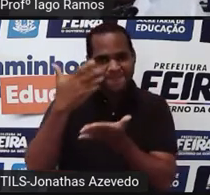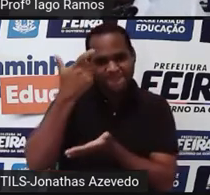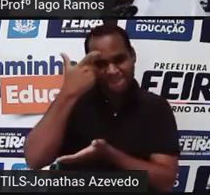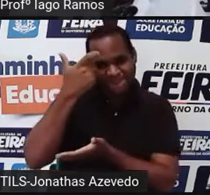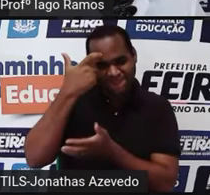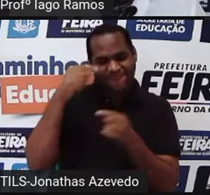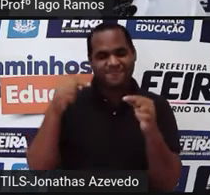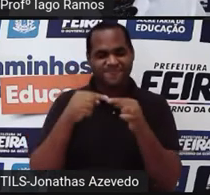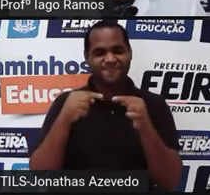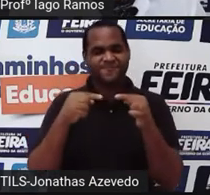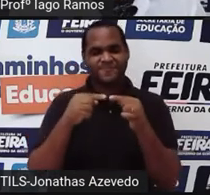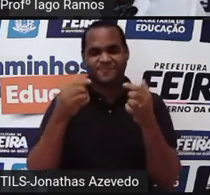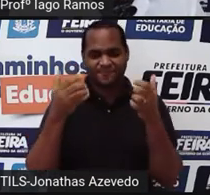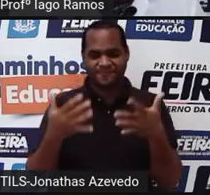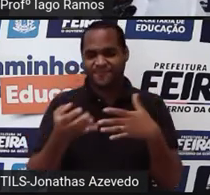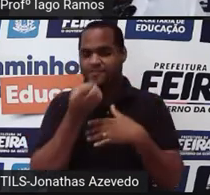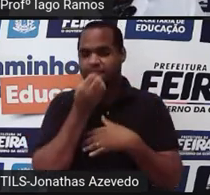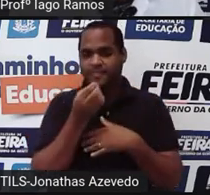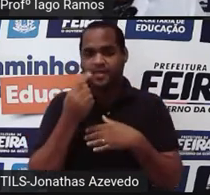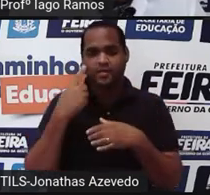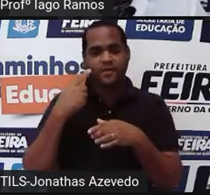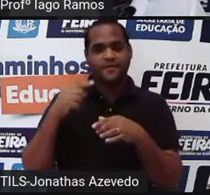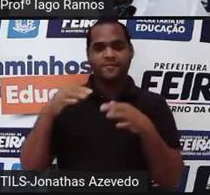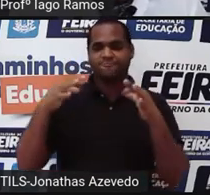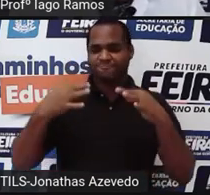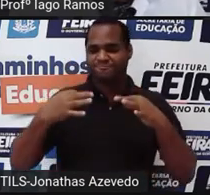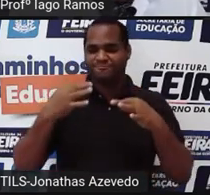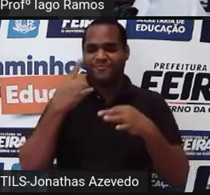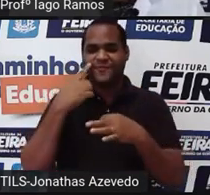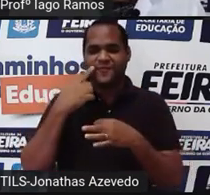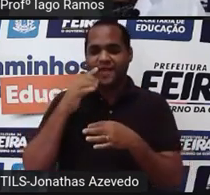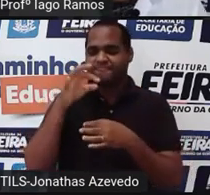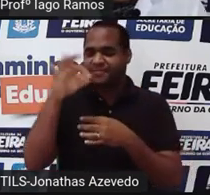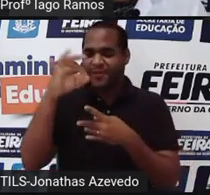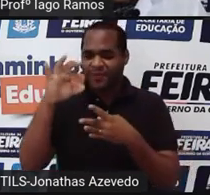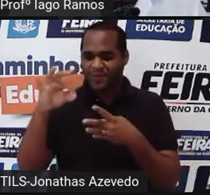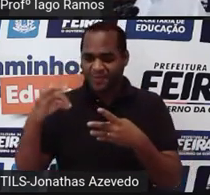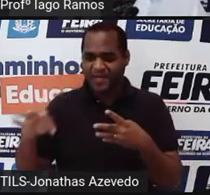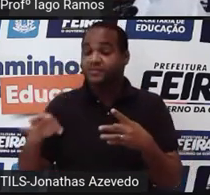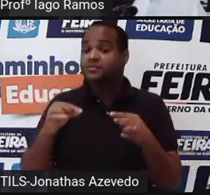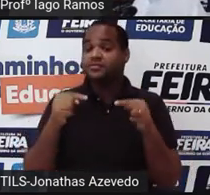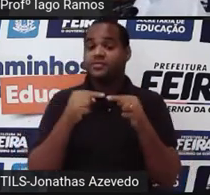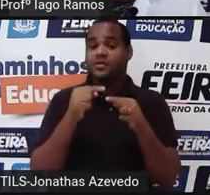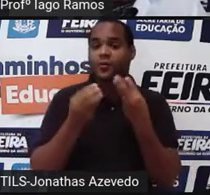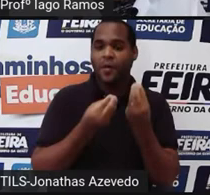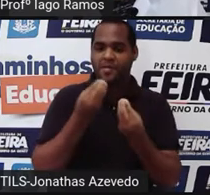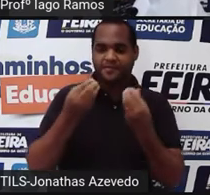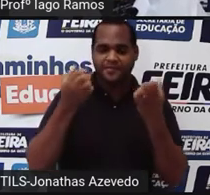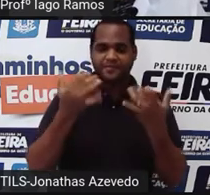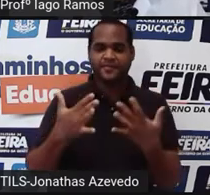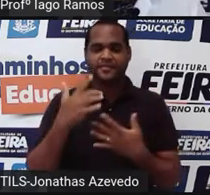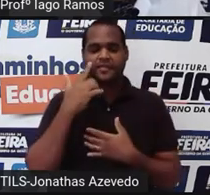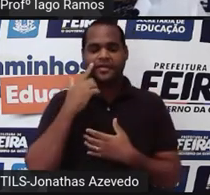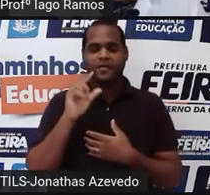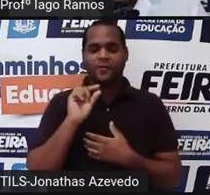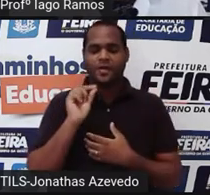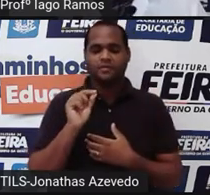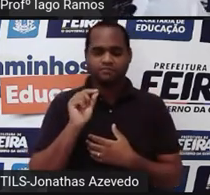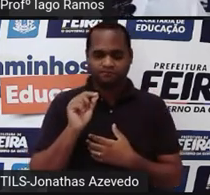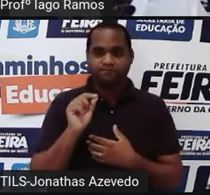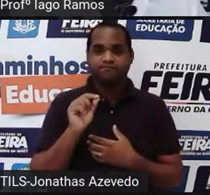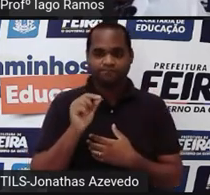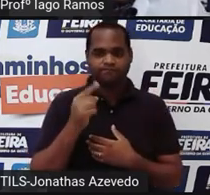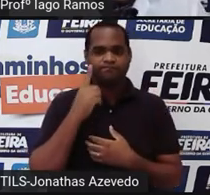dessa forma, tá? Vamos conferir aqui como é que isso vai ficar, tá bom? Como é que esse raciocínio vai ficar